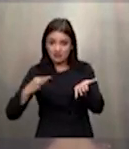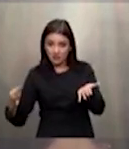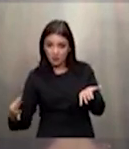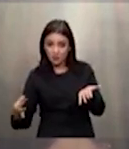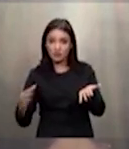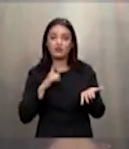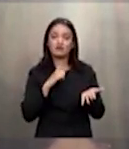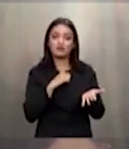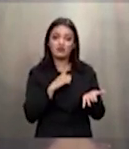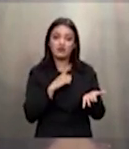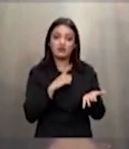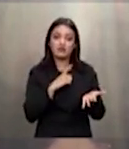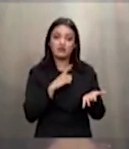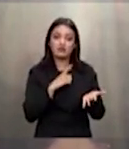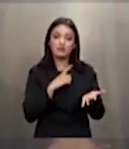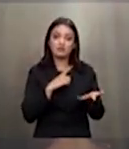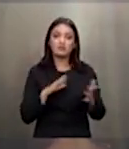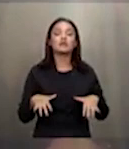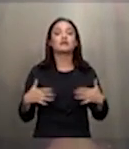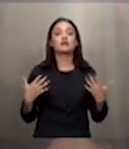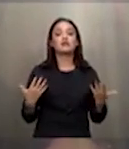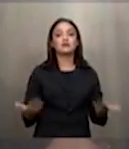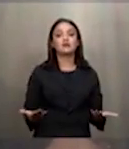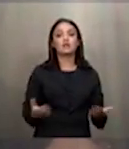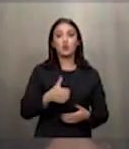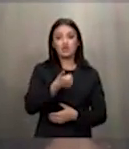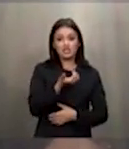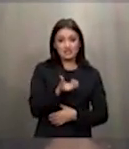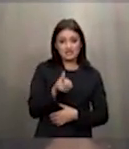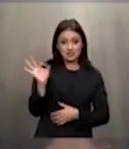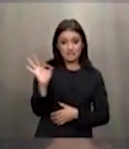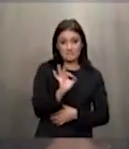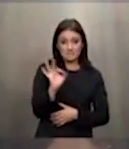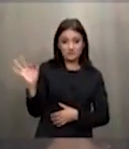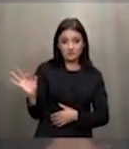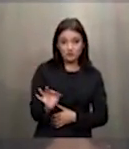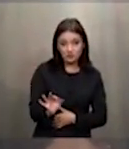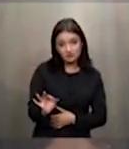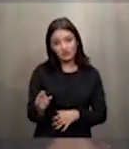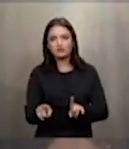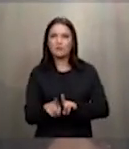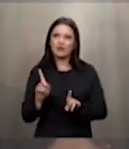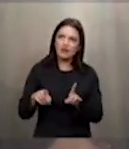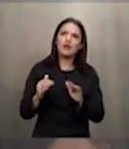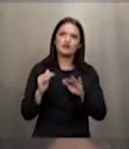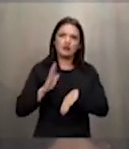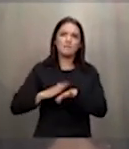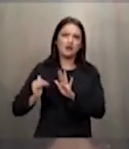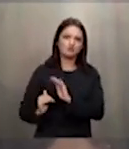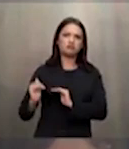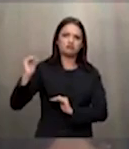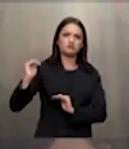-alvo e no censo de 2020 e 16% portanto são condições mais numerosas as